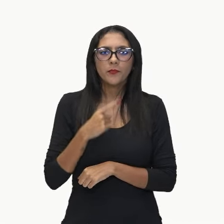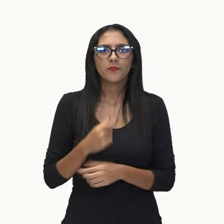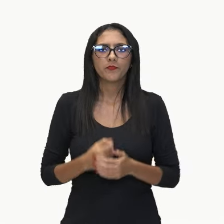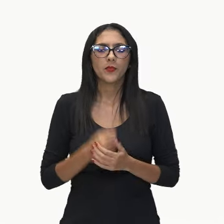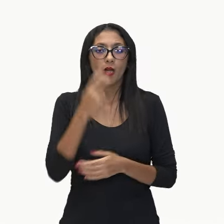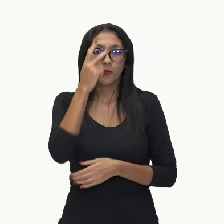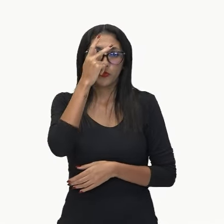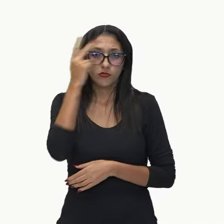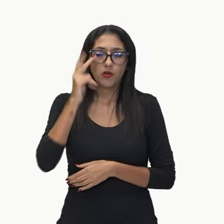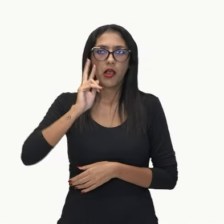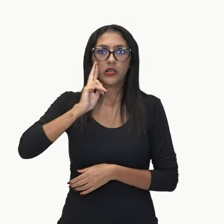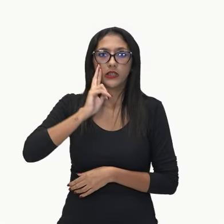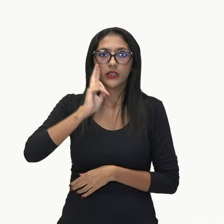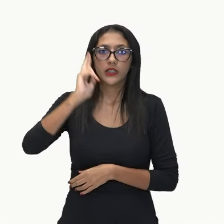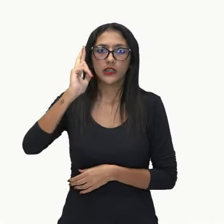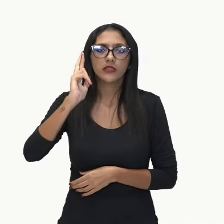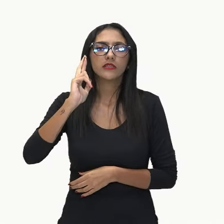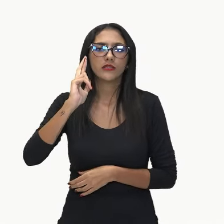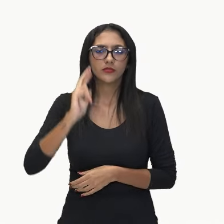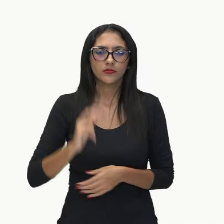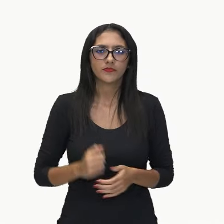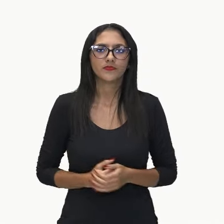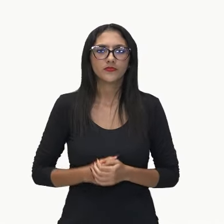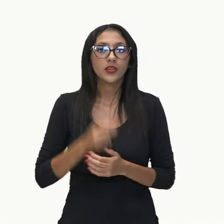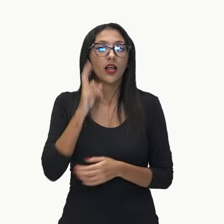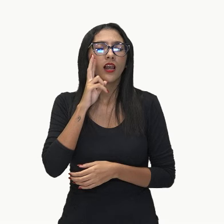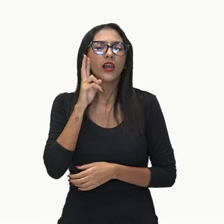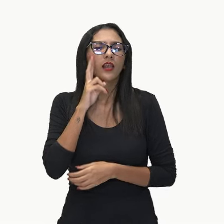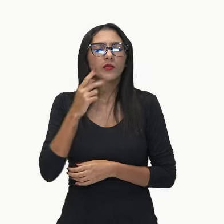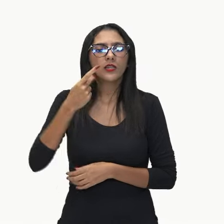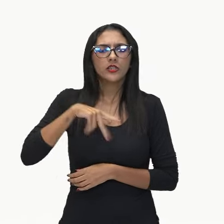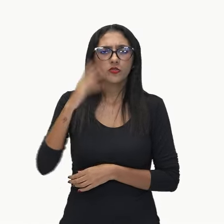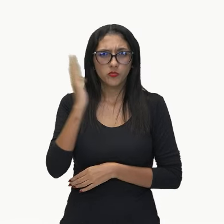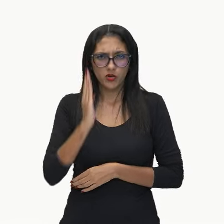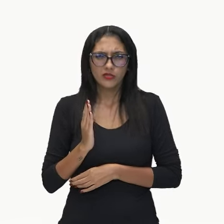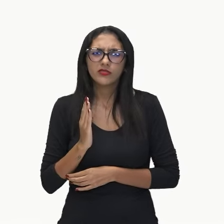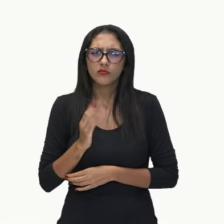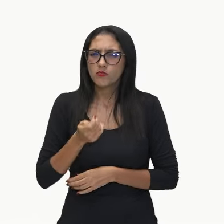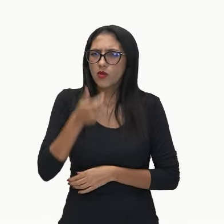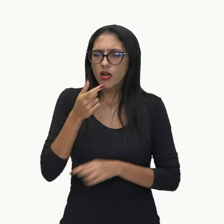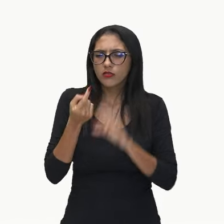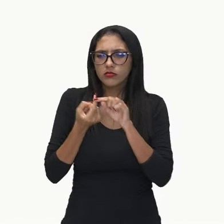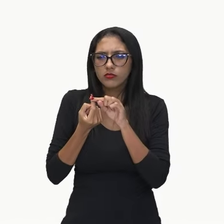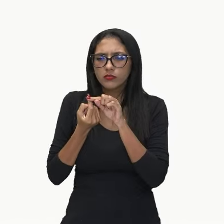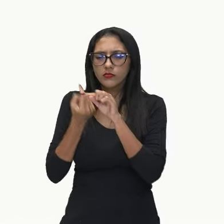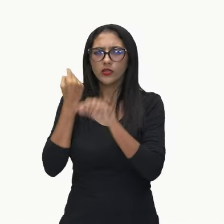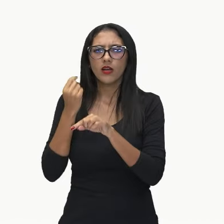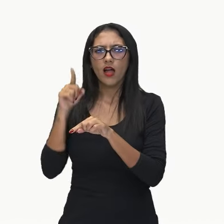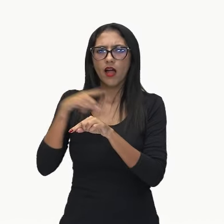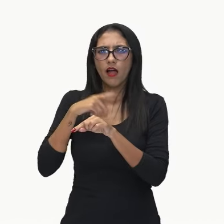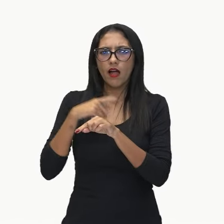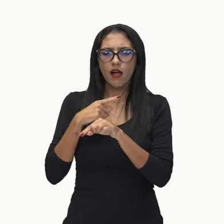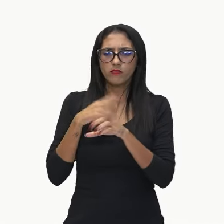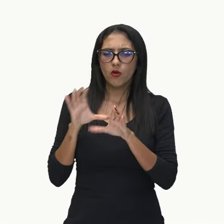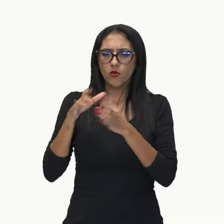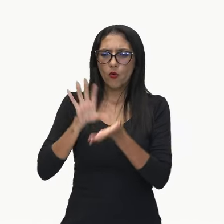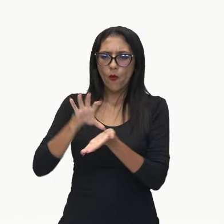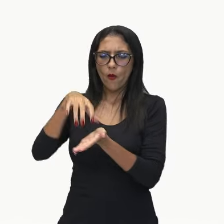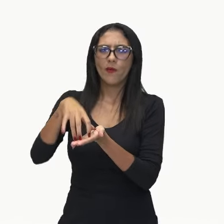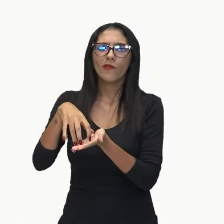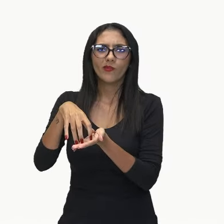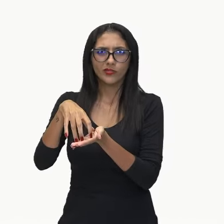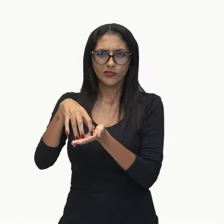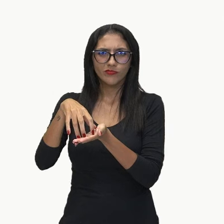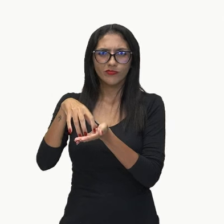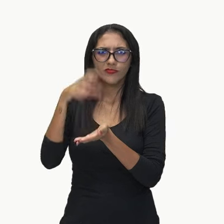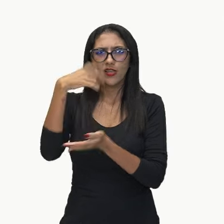aristocracias, vamos lembrar do Brasil que até um tempo atrás era uma monarquia, né? Então é